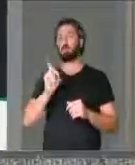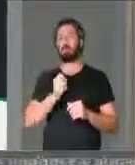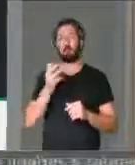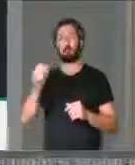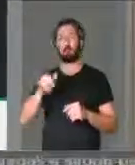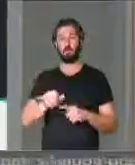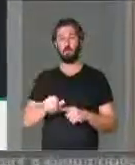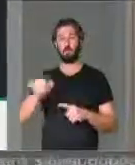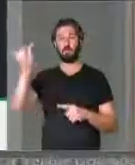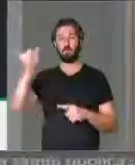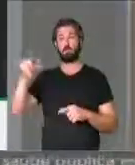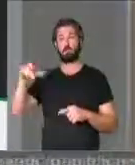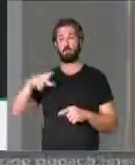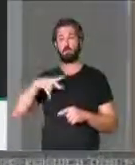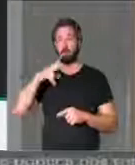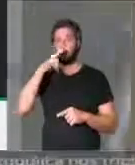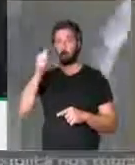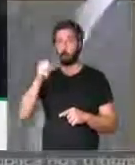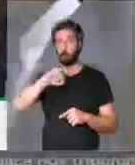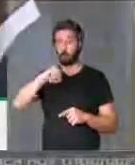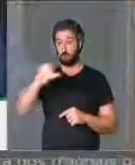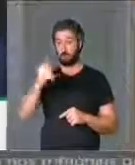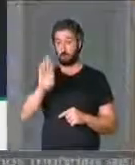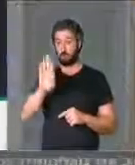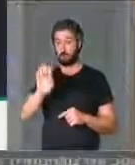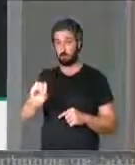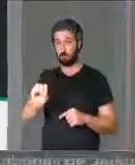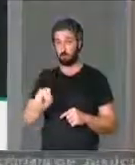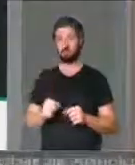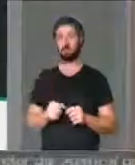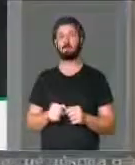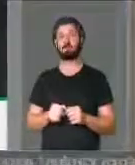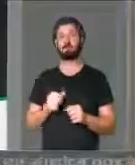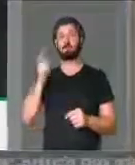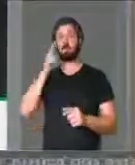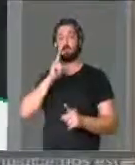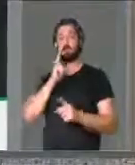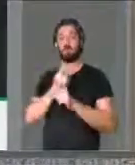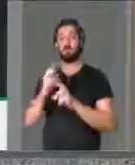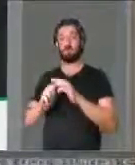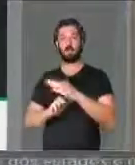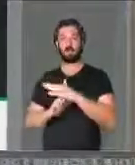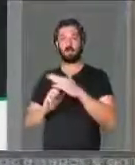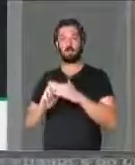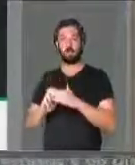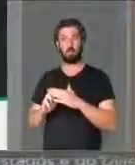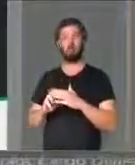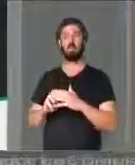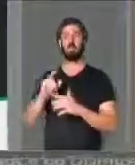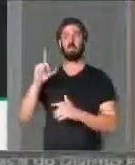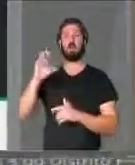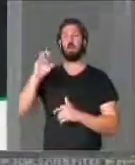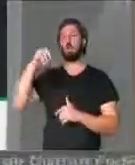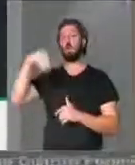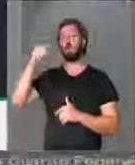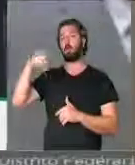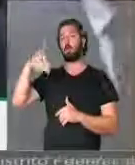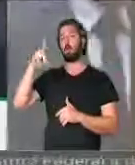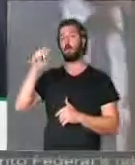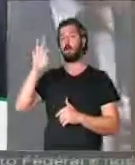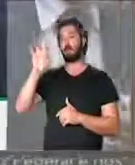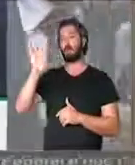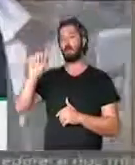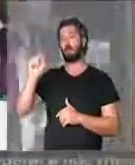no jatinho potente da JBS para o encontro de empresários em Comandatuba, no